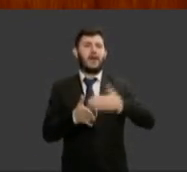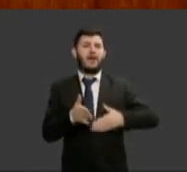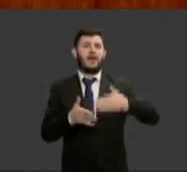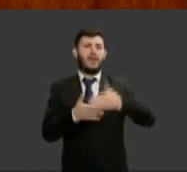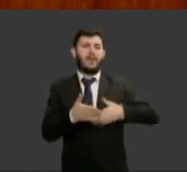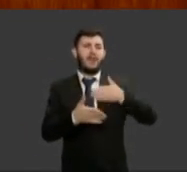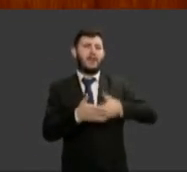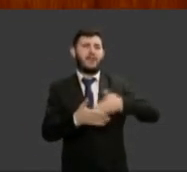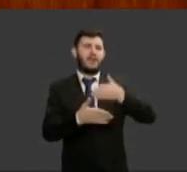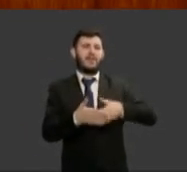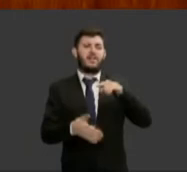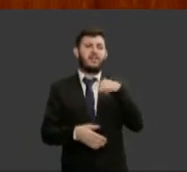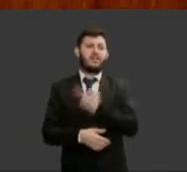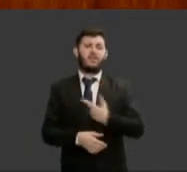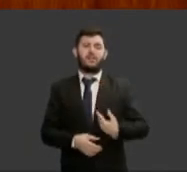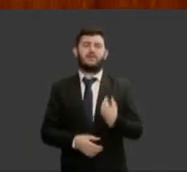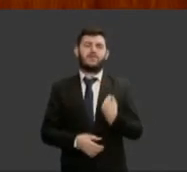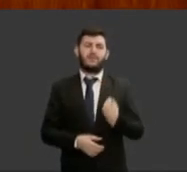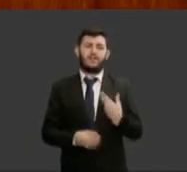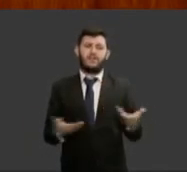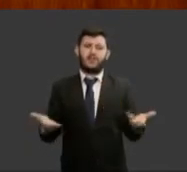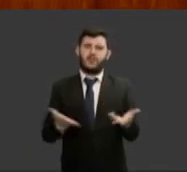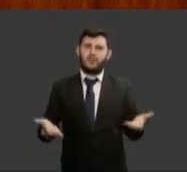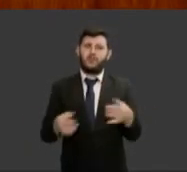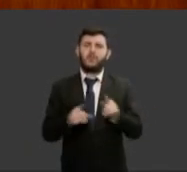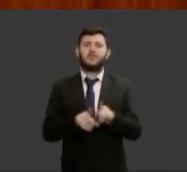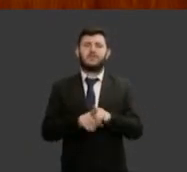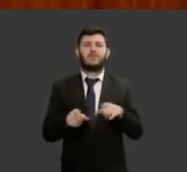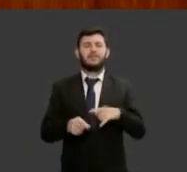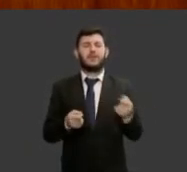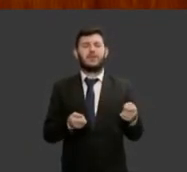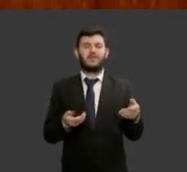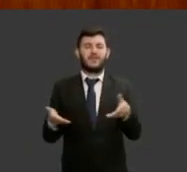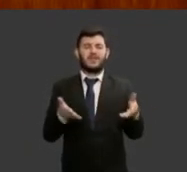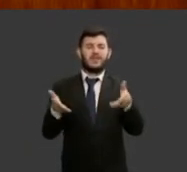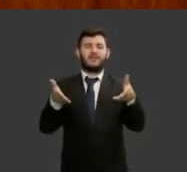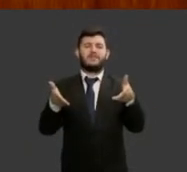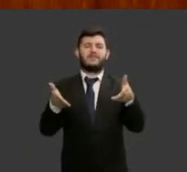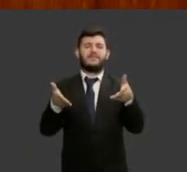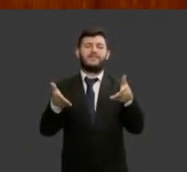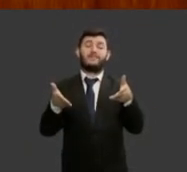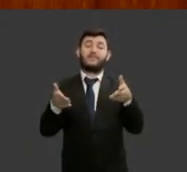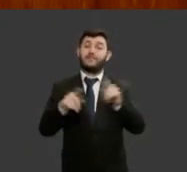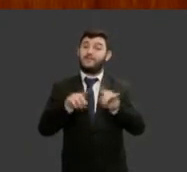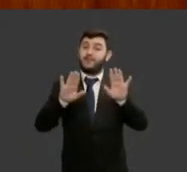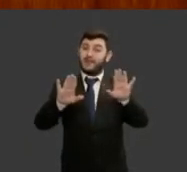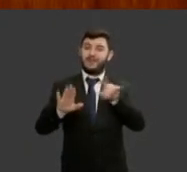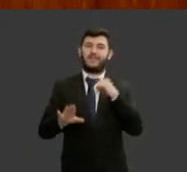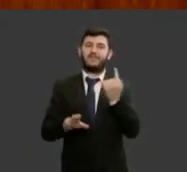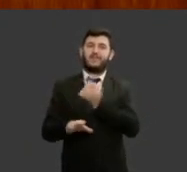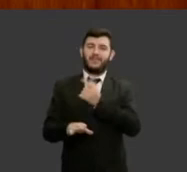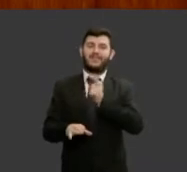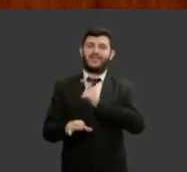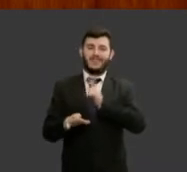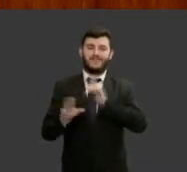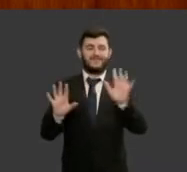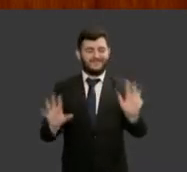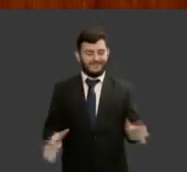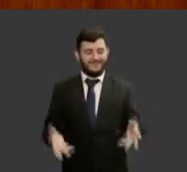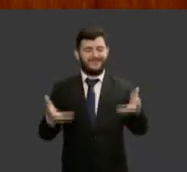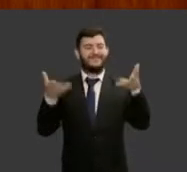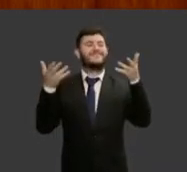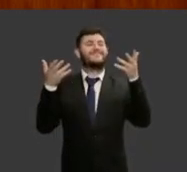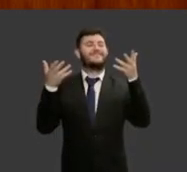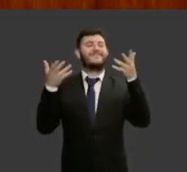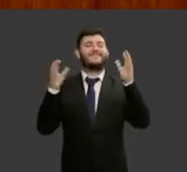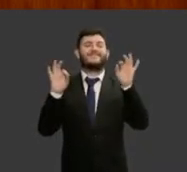e do longo caminho que há ainda para ser percorrido temos sim o que comemorar muito o que comemorar